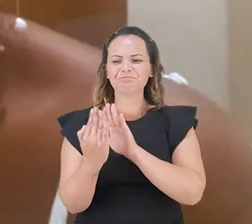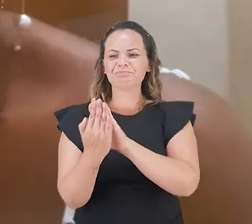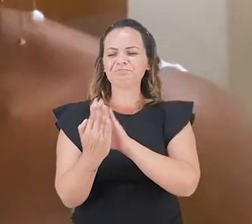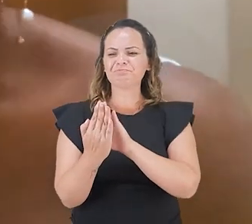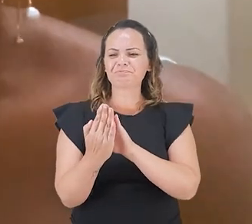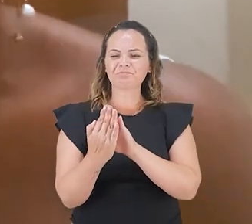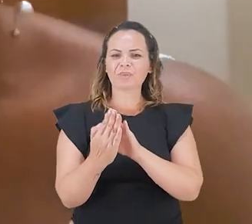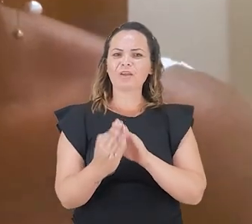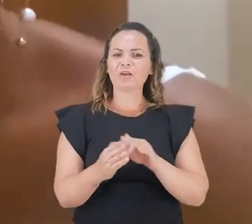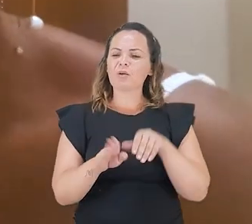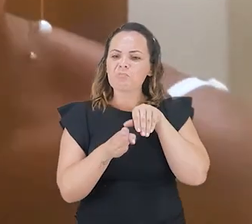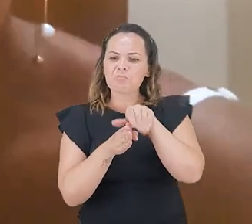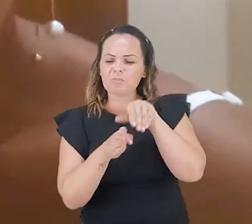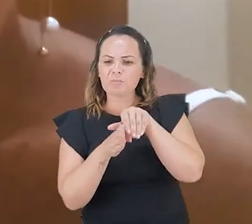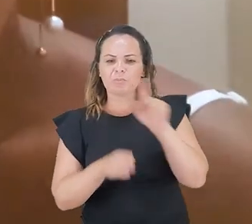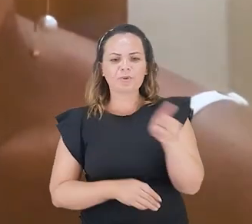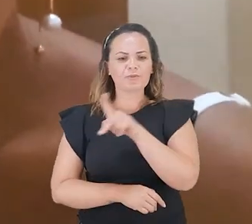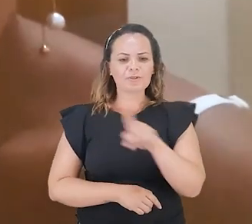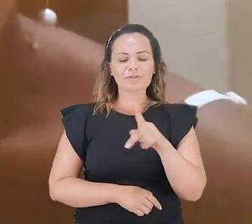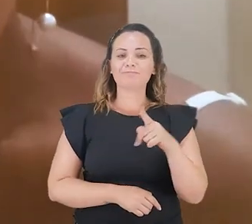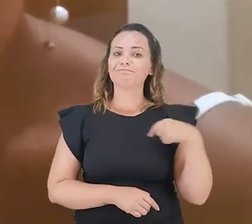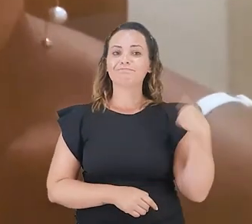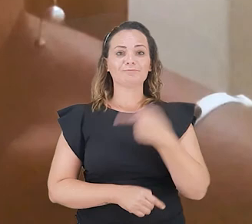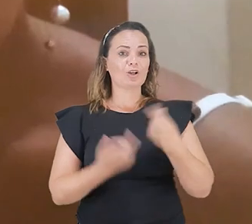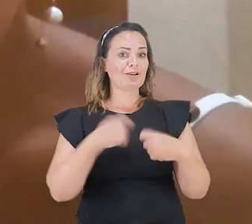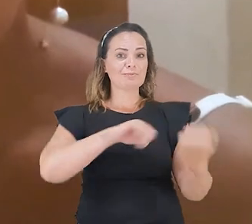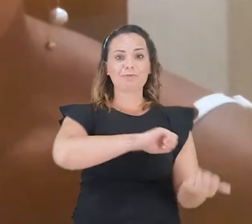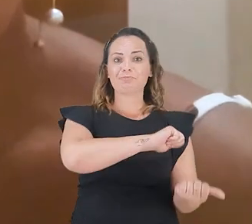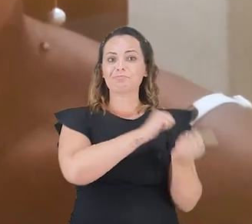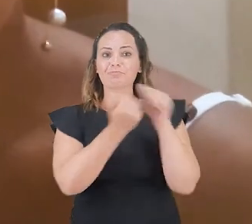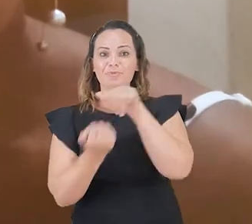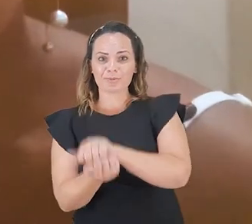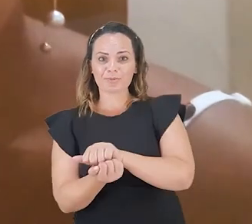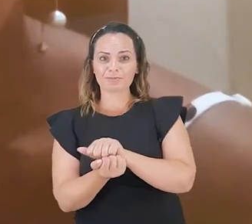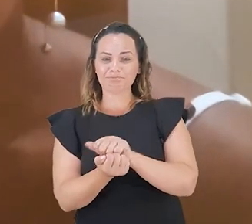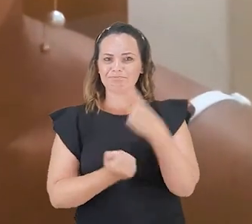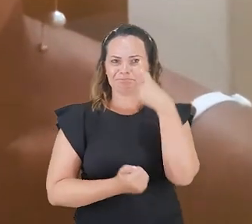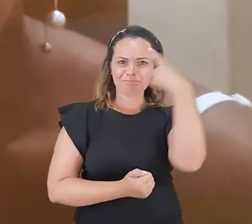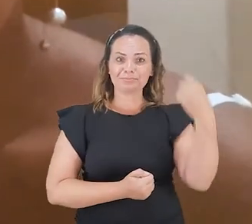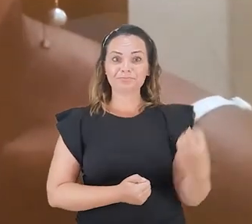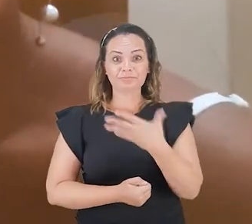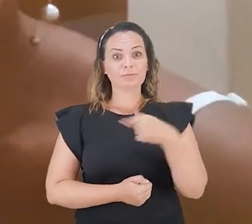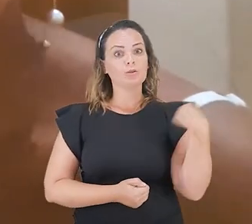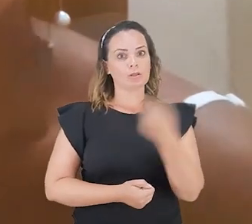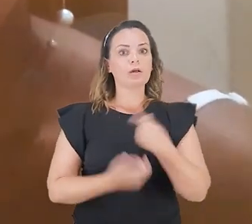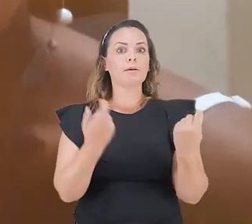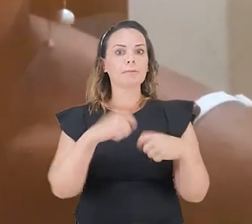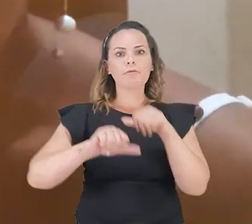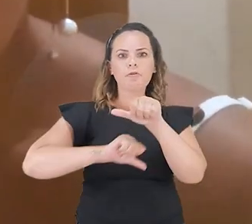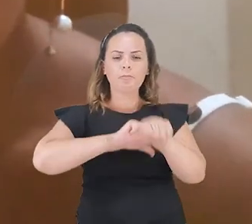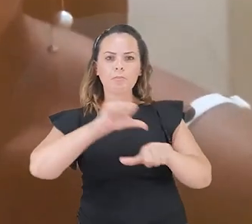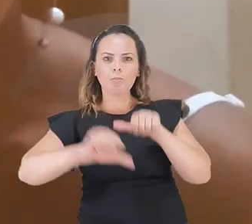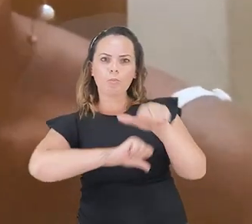alunos, dos orientadores, dos professores, nós tivemos que nos reintentar, né? Então a gente também teve que mudar as